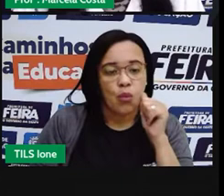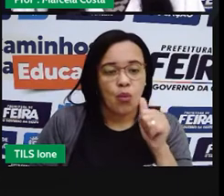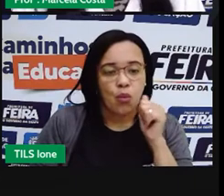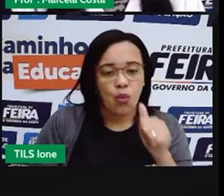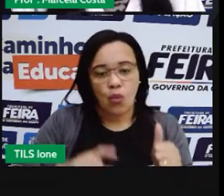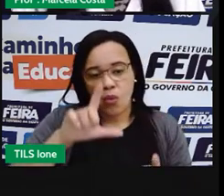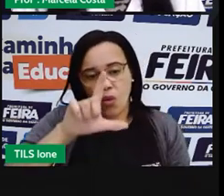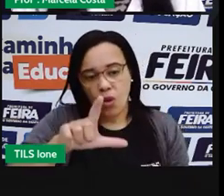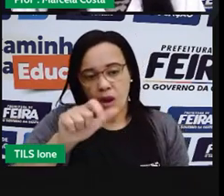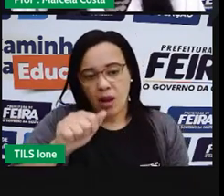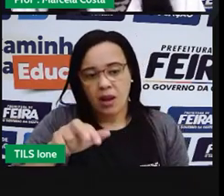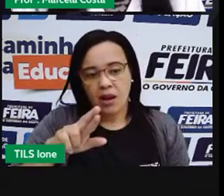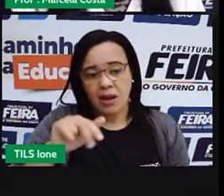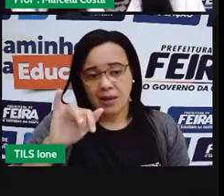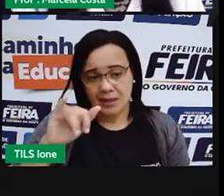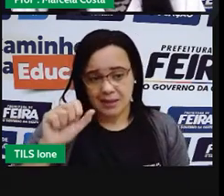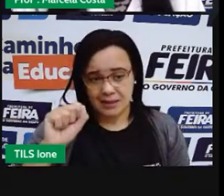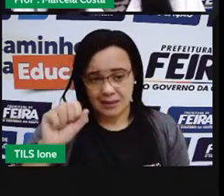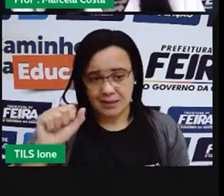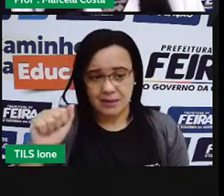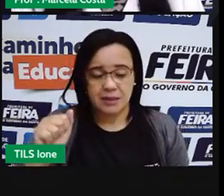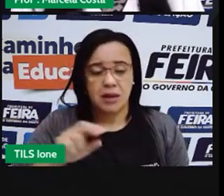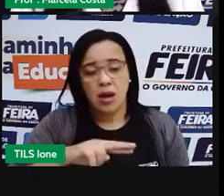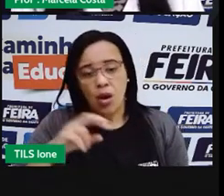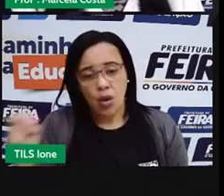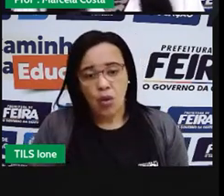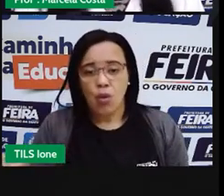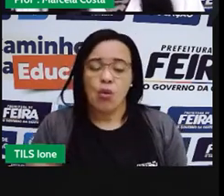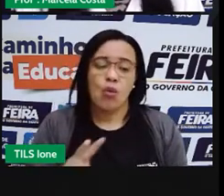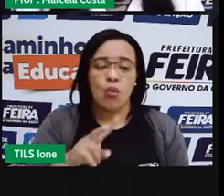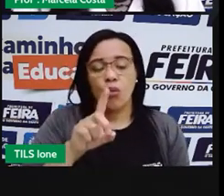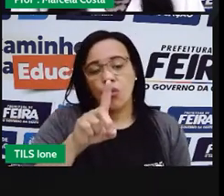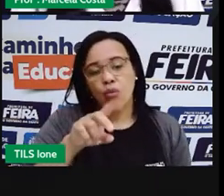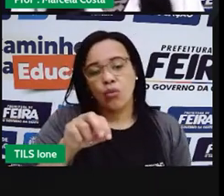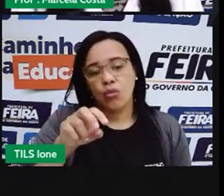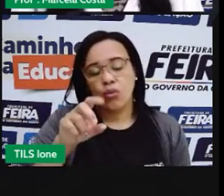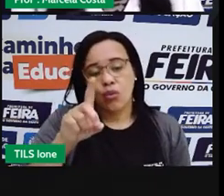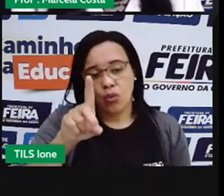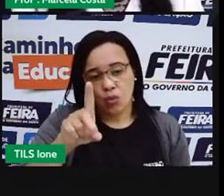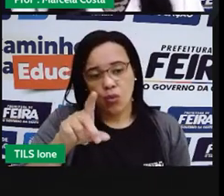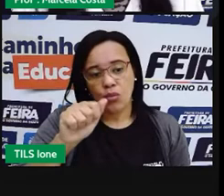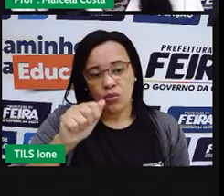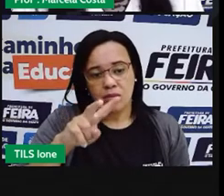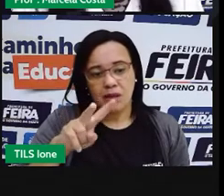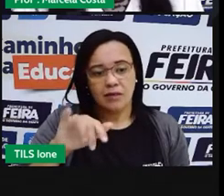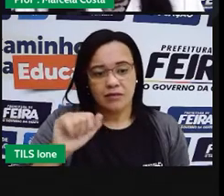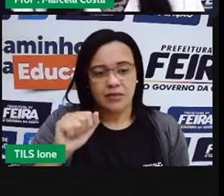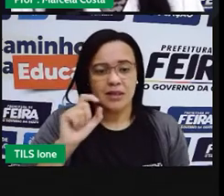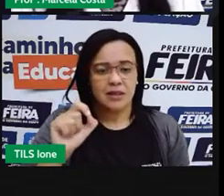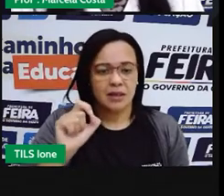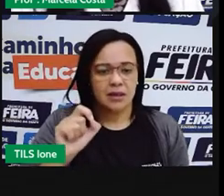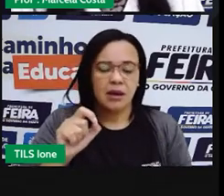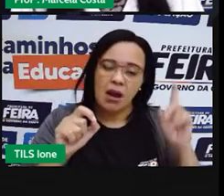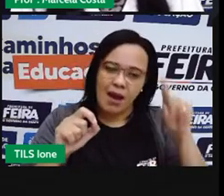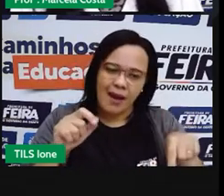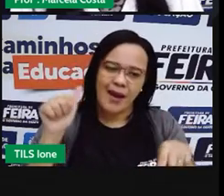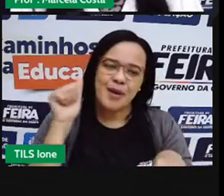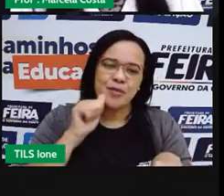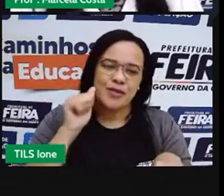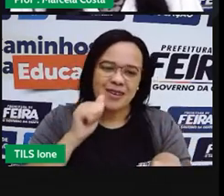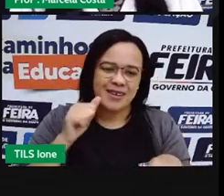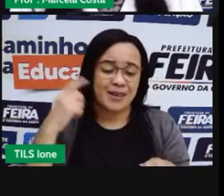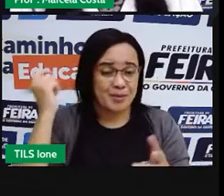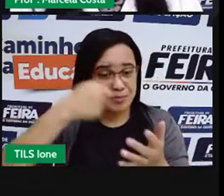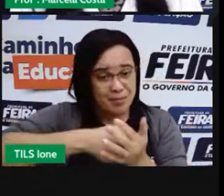Foi a Larissa que pagou 55 reais. Nisso? Então, aqui a gente